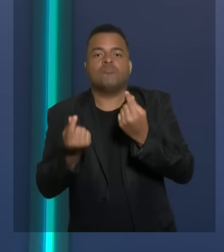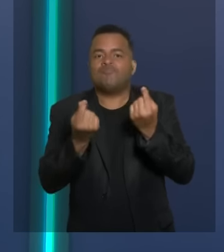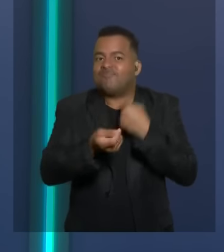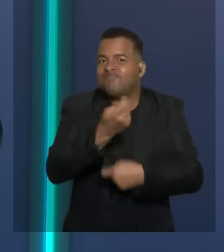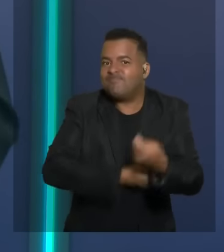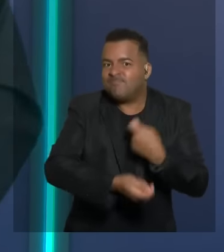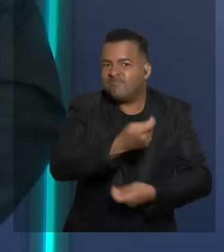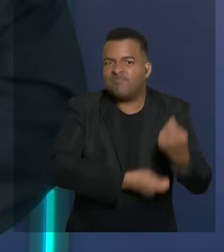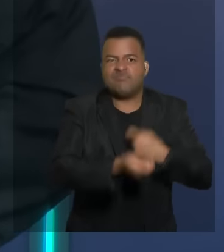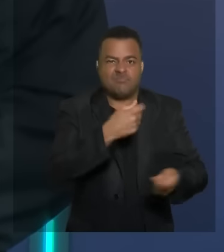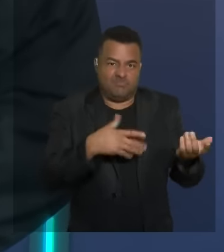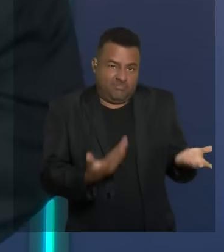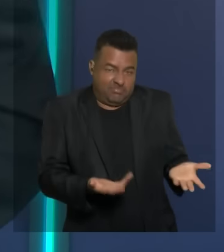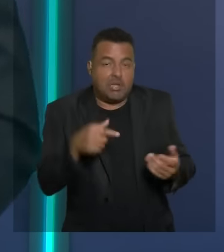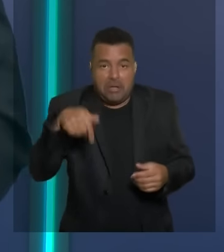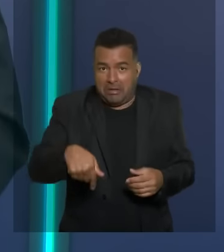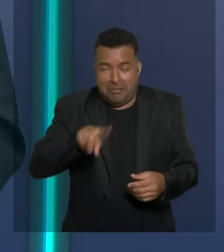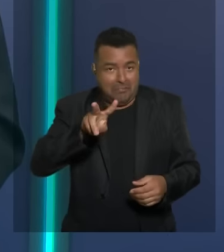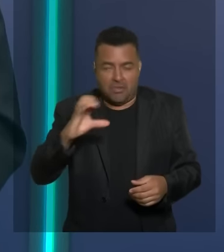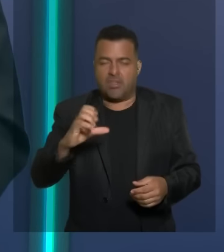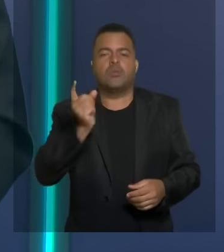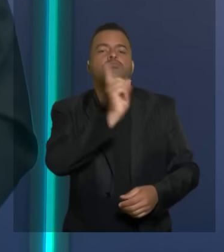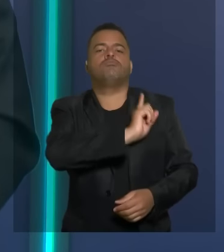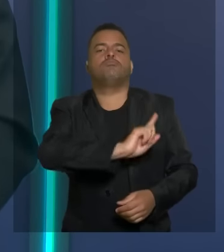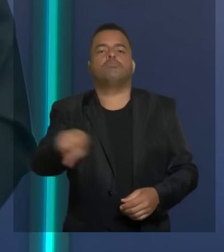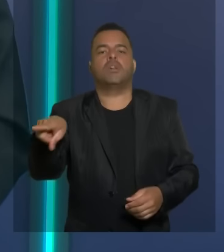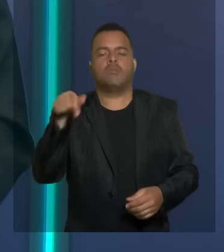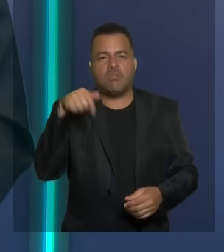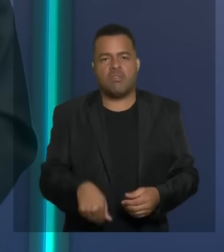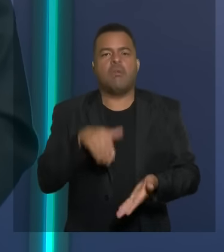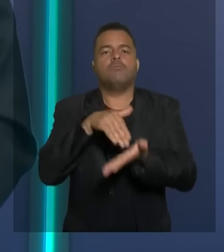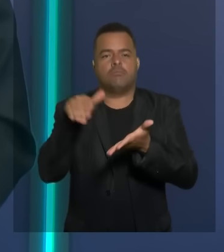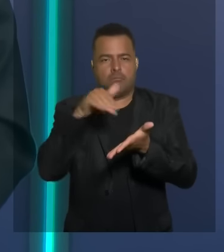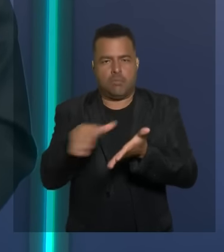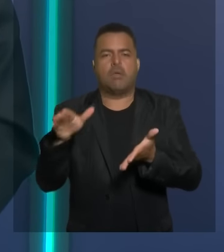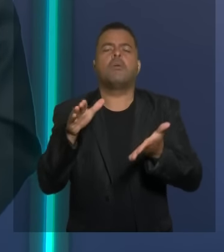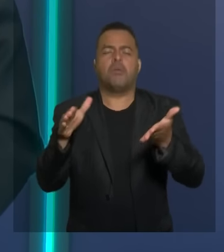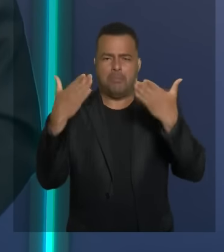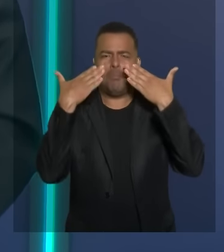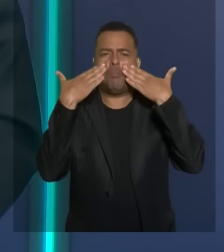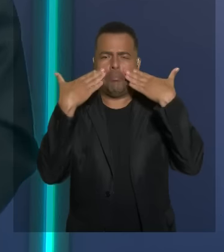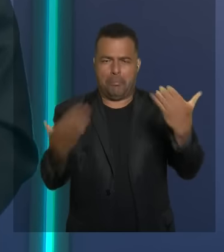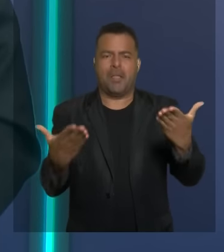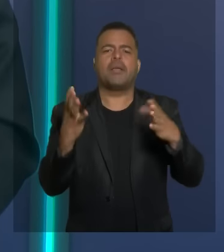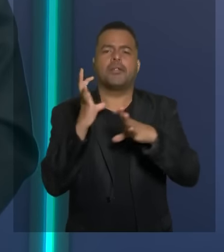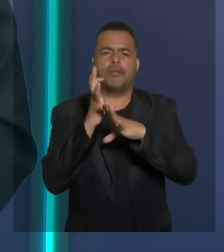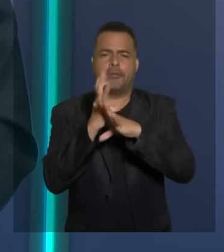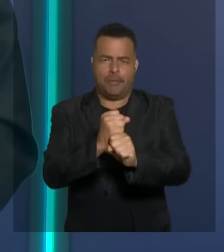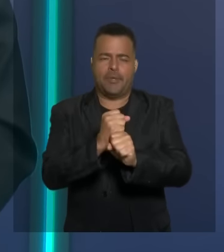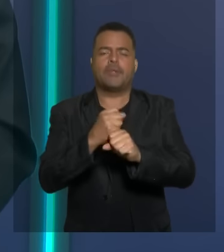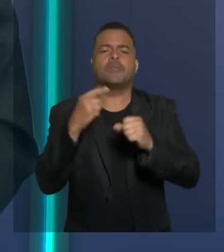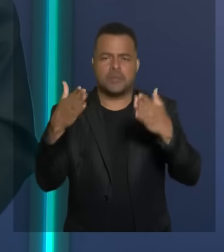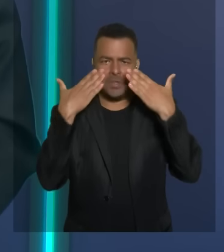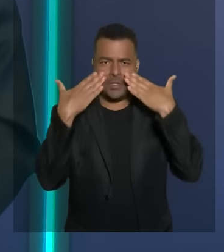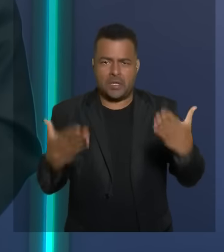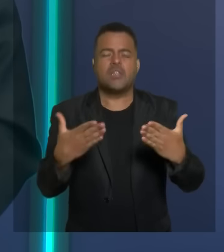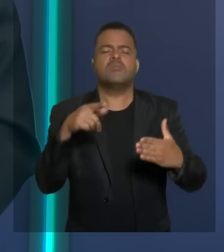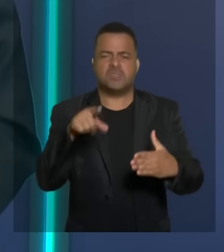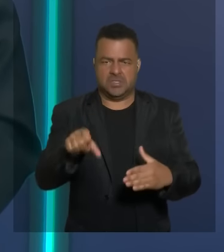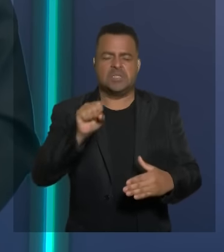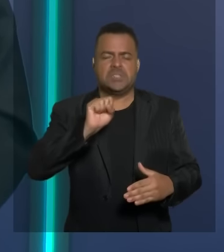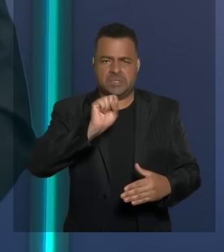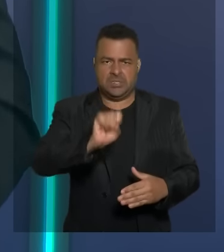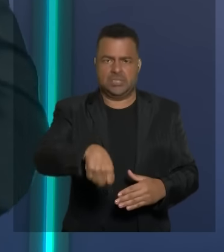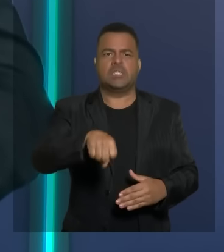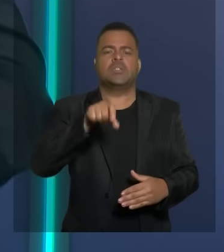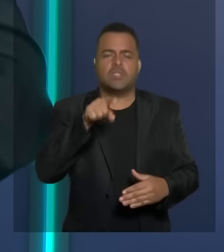público aqui em vitória da conquista não nós temos uma secretaria de transparência de transparência ativa nós somos a cidade